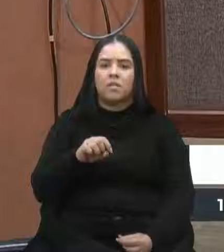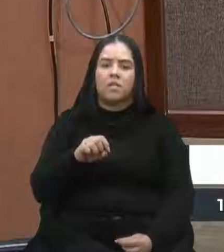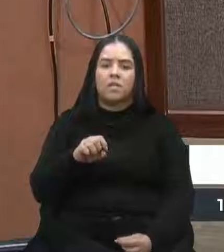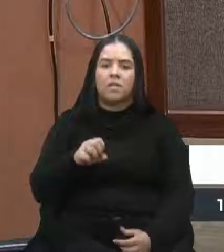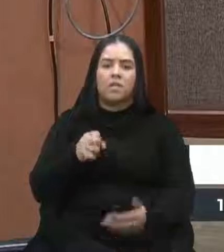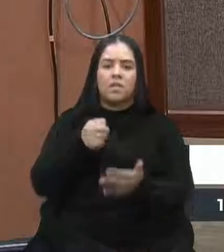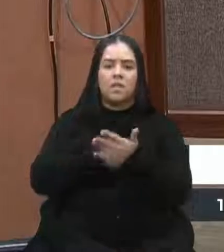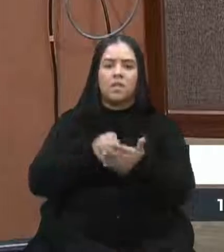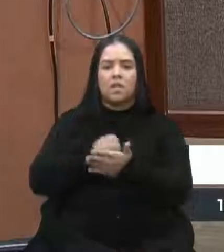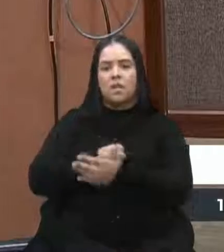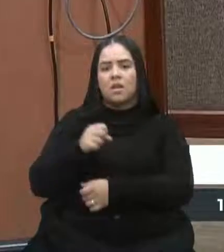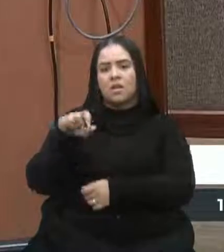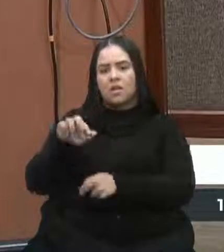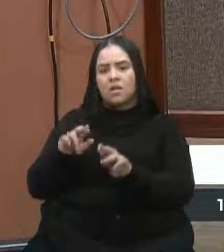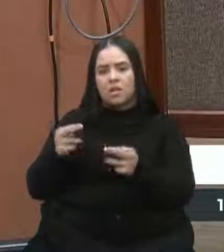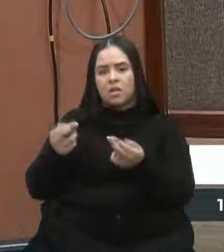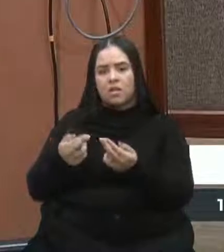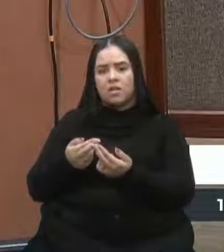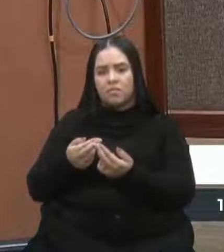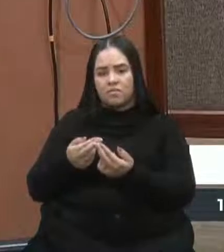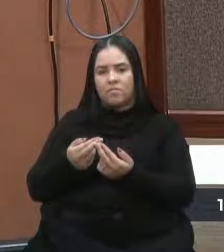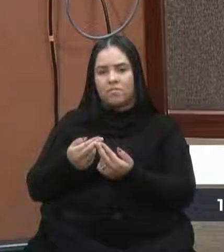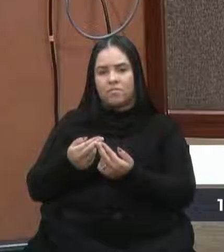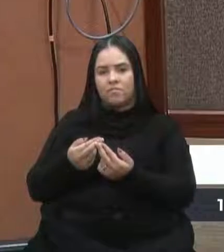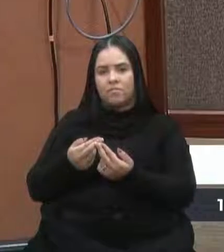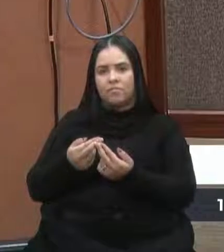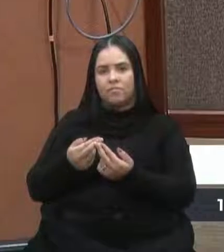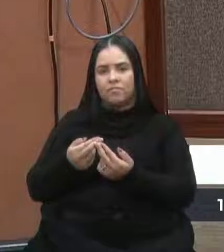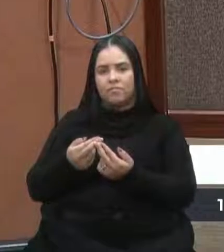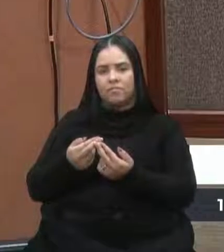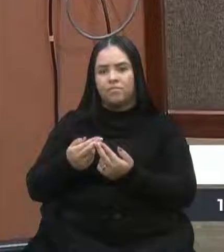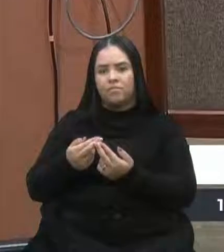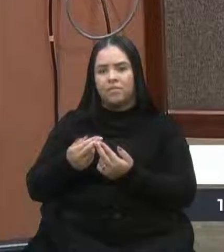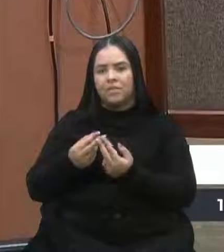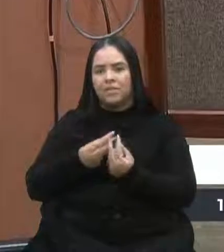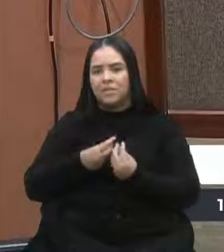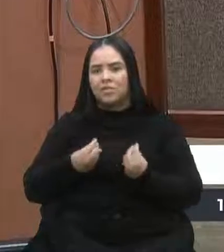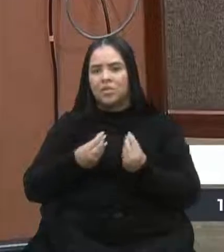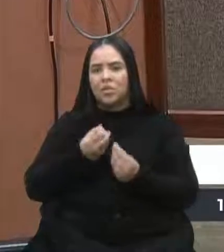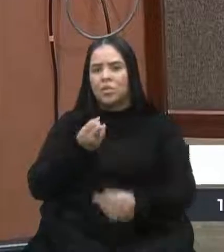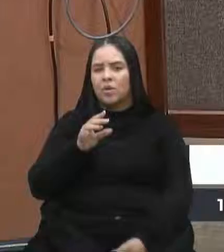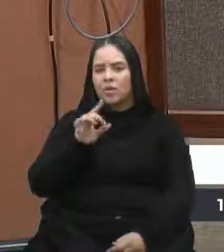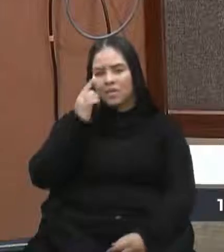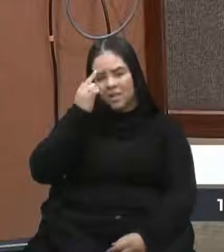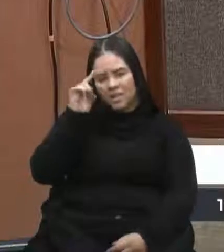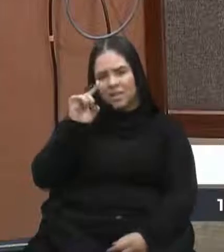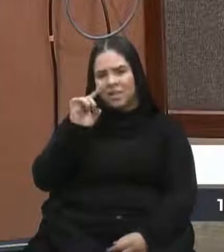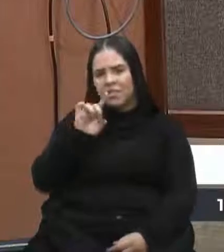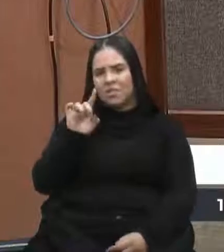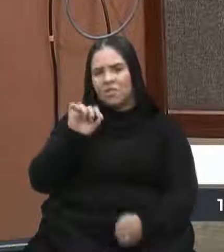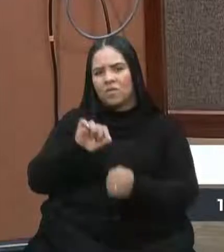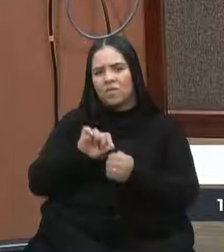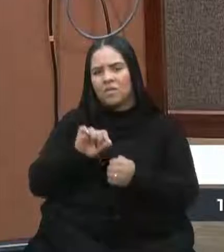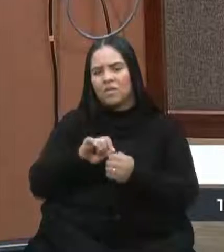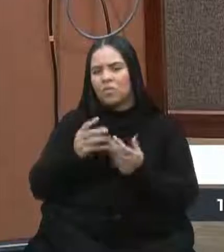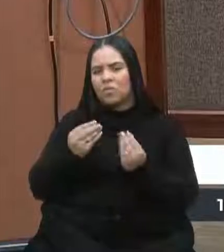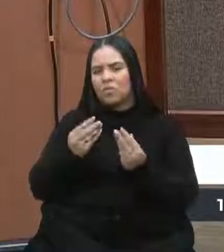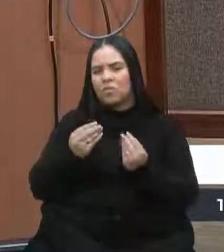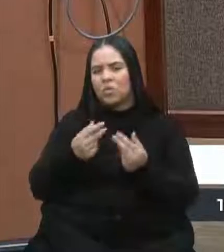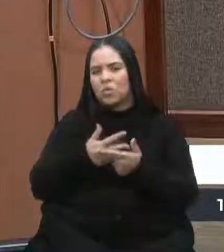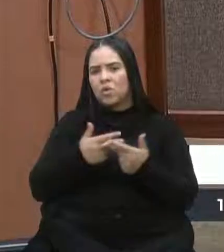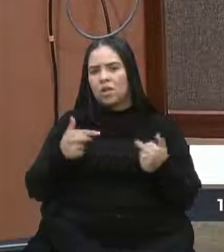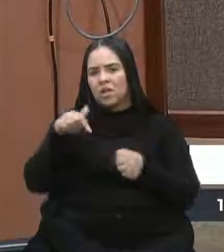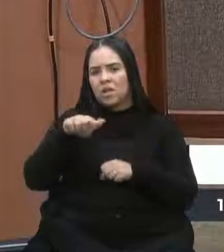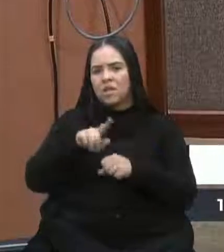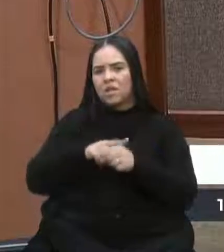nas nossas sessões a sensação ou a ideia de que não está se fazendo muito pela saúde